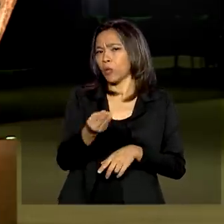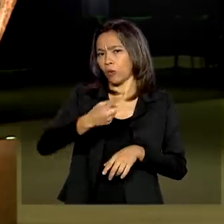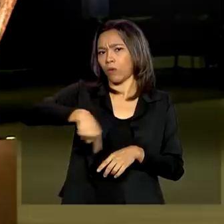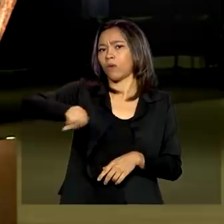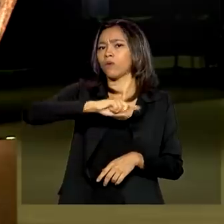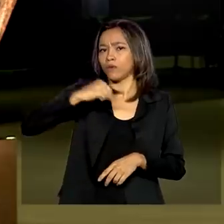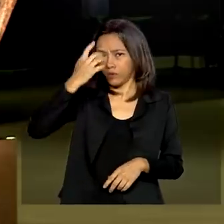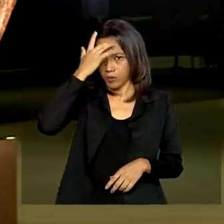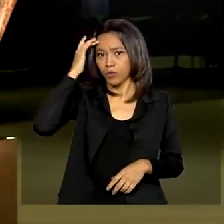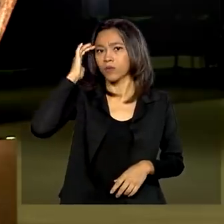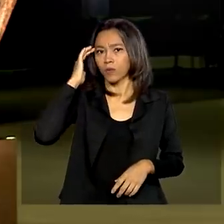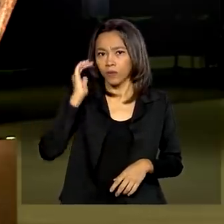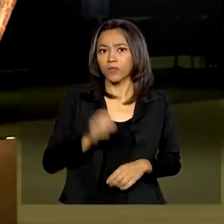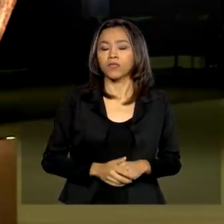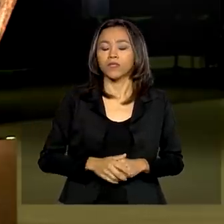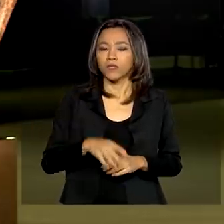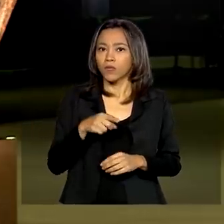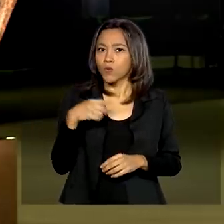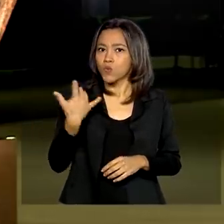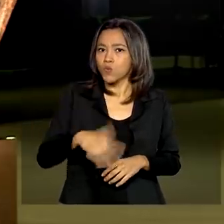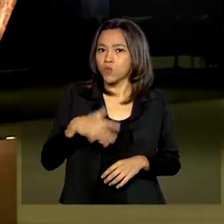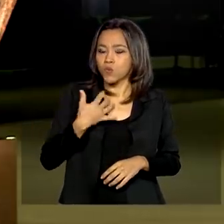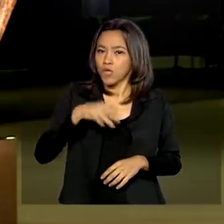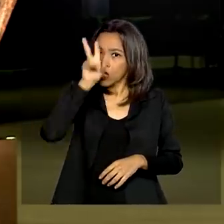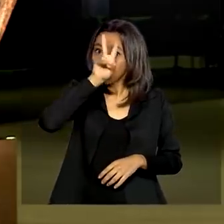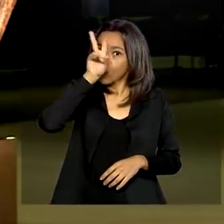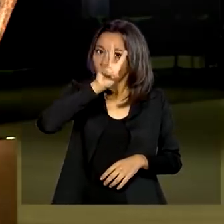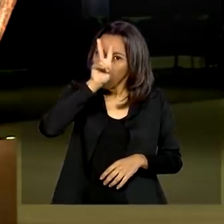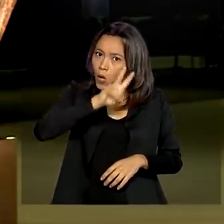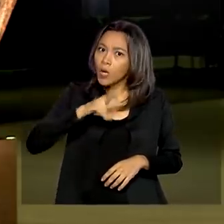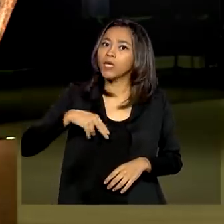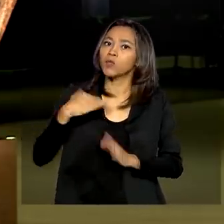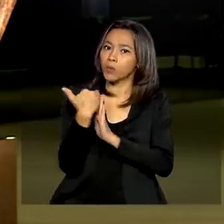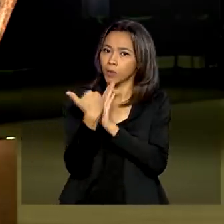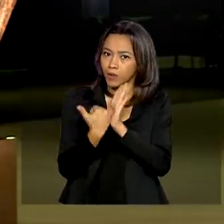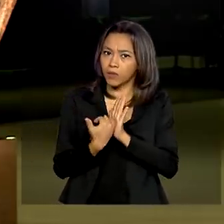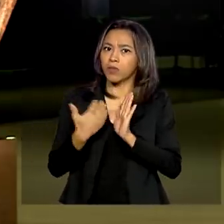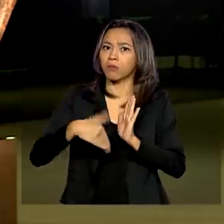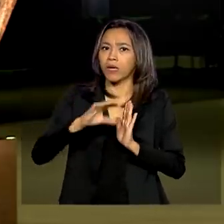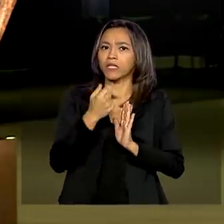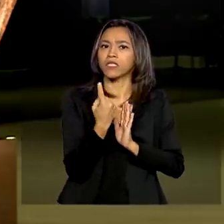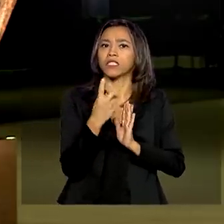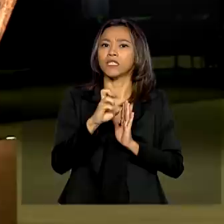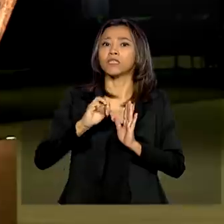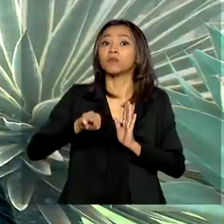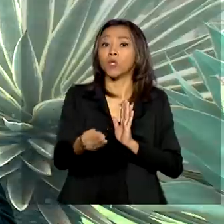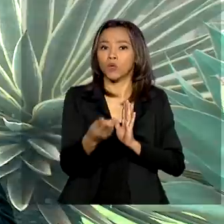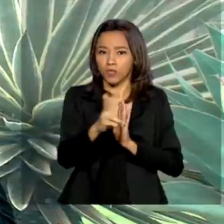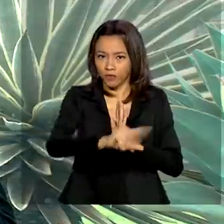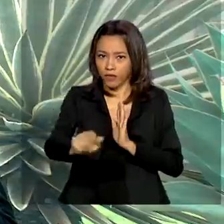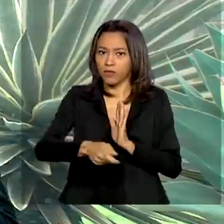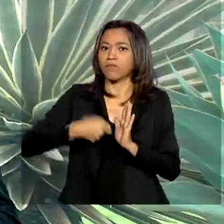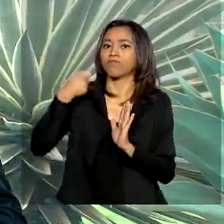brasileiros, com o maior volume da história do Bolsa Família, mais de 15 bilhões de reais que vai ser pago.